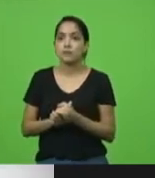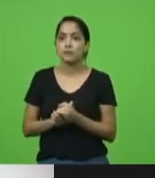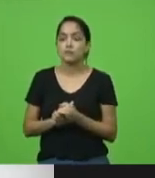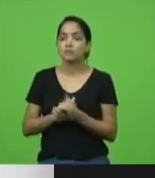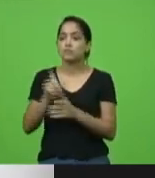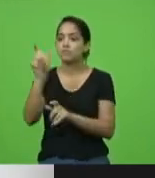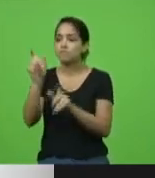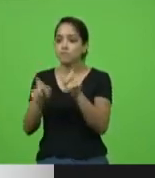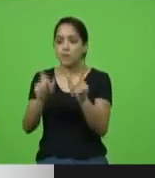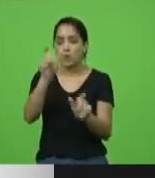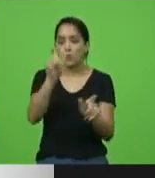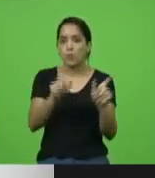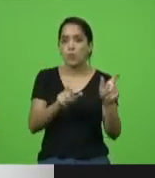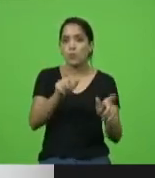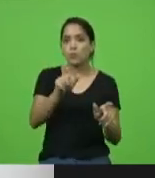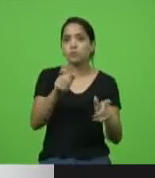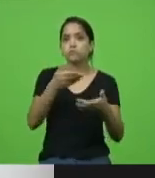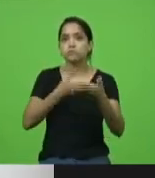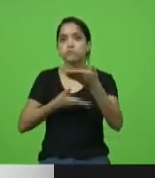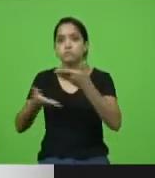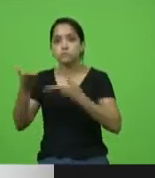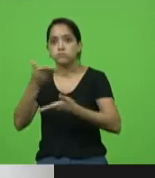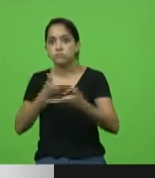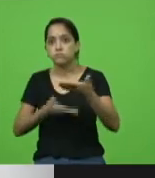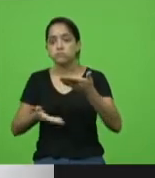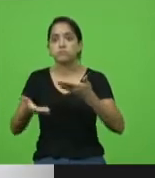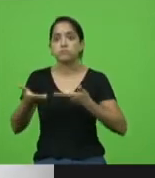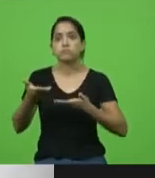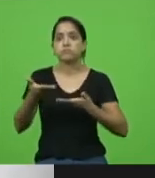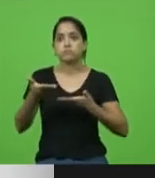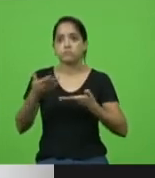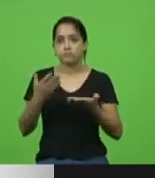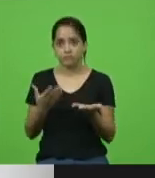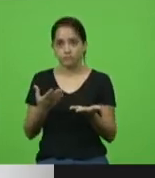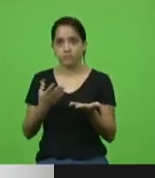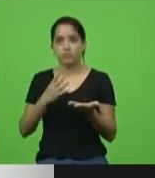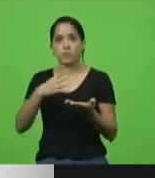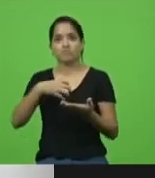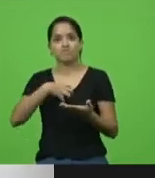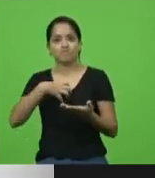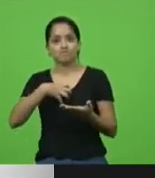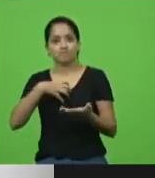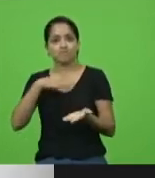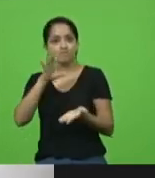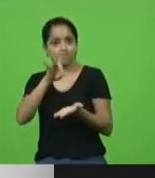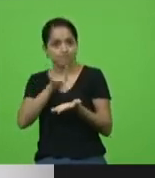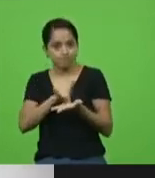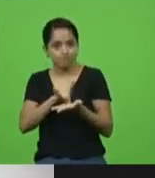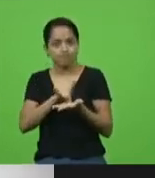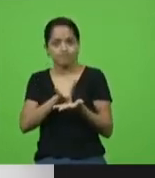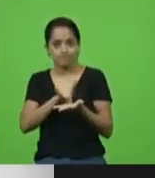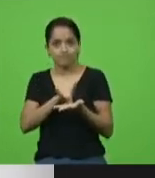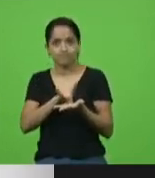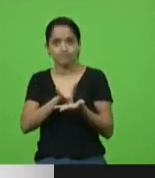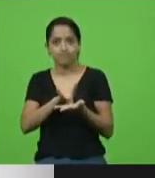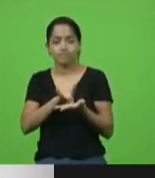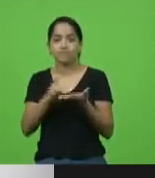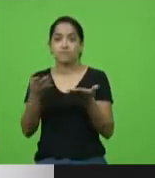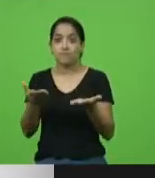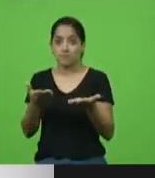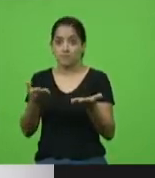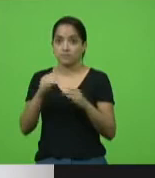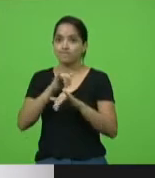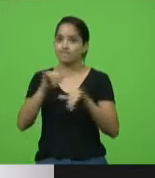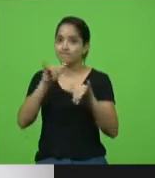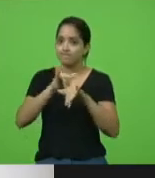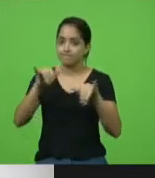aos outros com verdadeiros sentimentos cristãos. É isto que está por detrás.